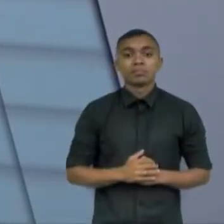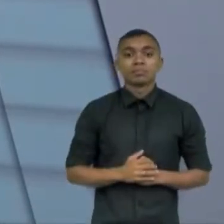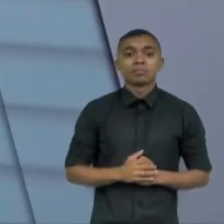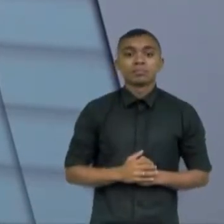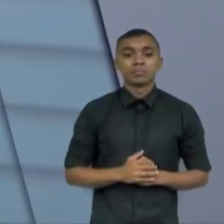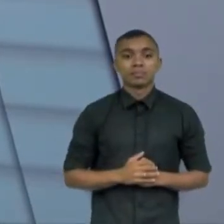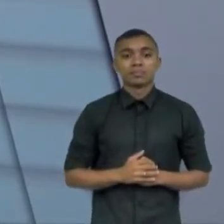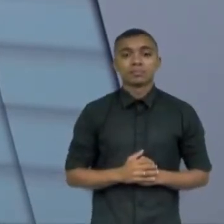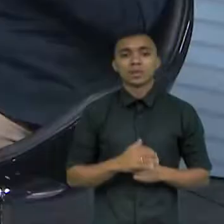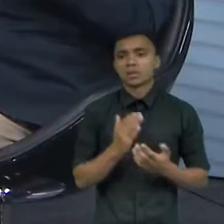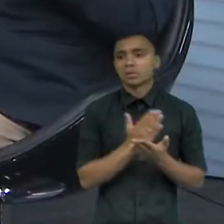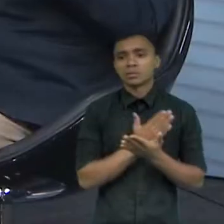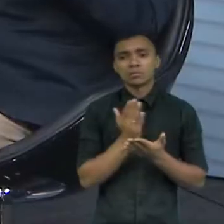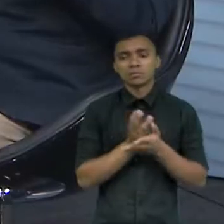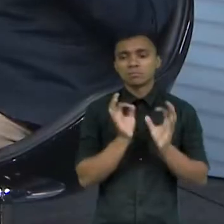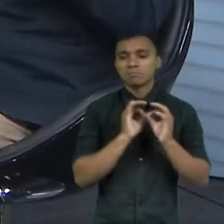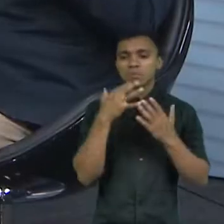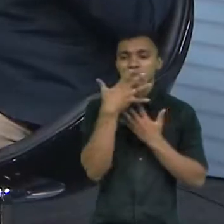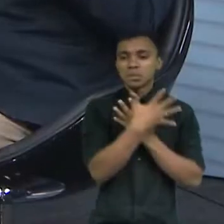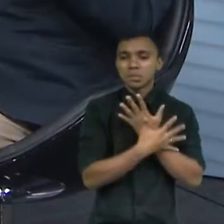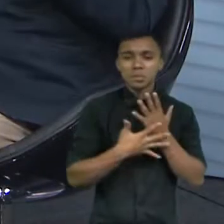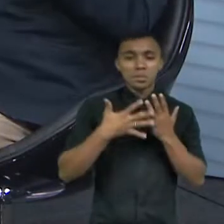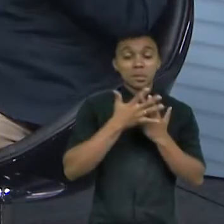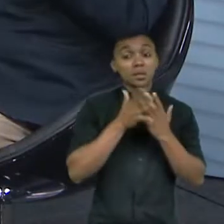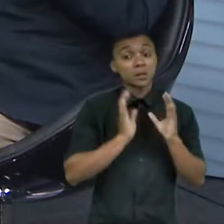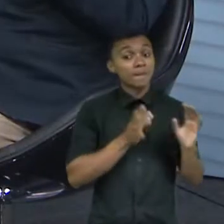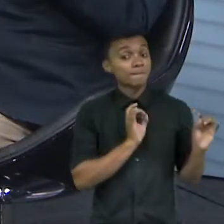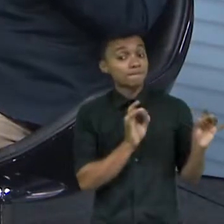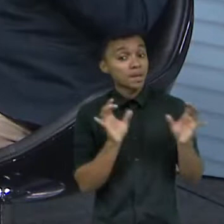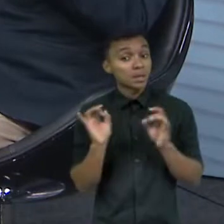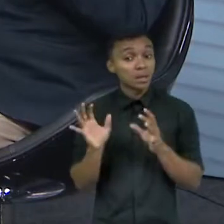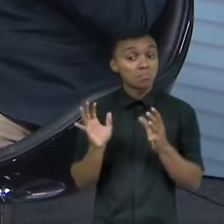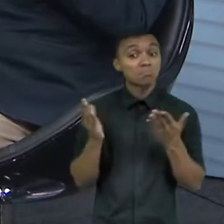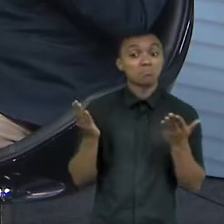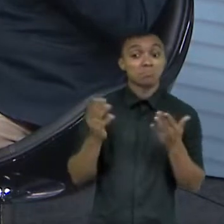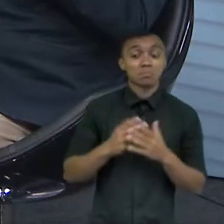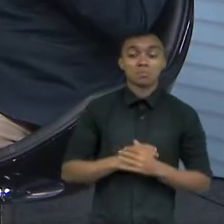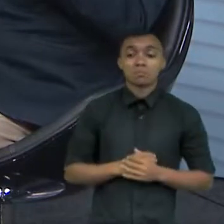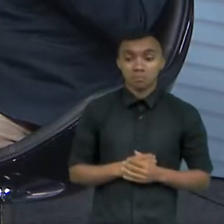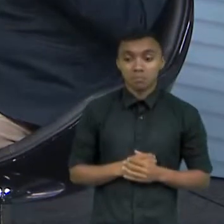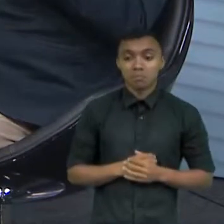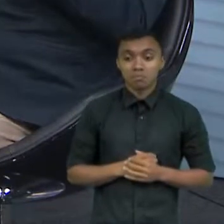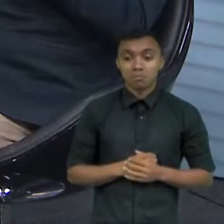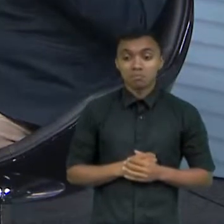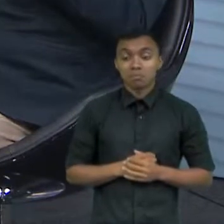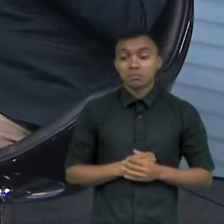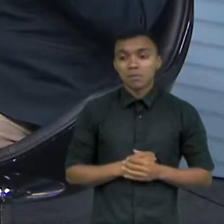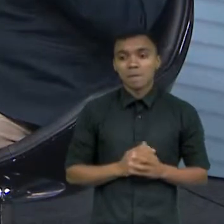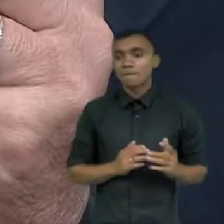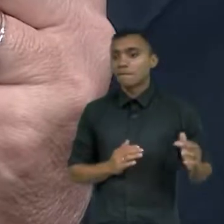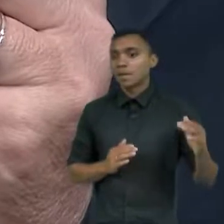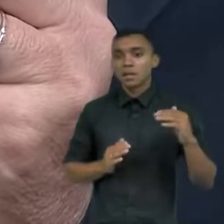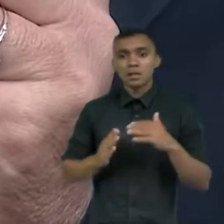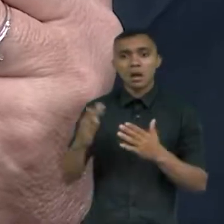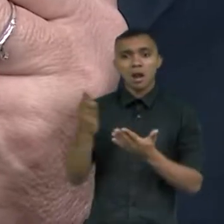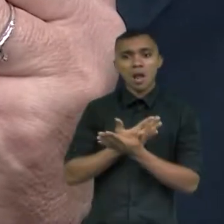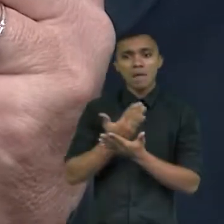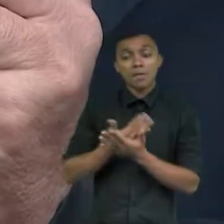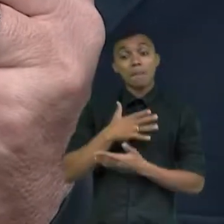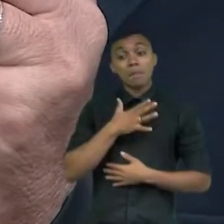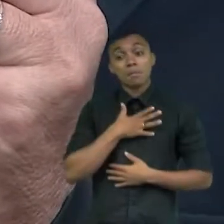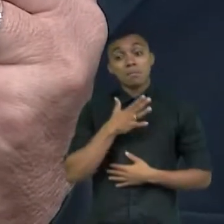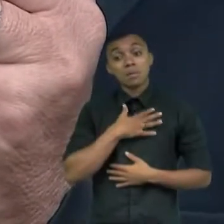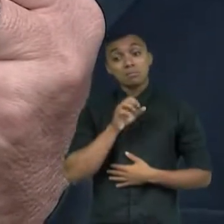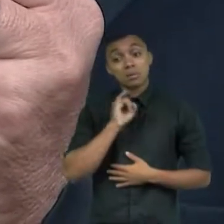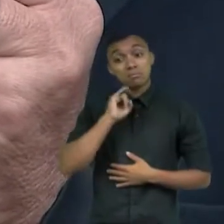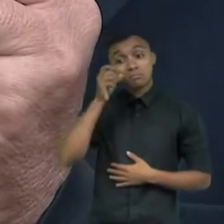o livro tem uma qualidade espetacular ele está disponível doutora? no momento eu estou com os últimos exemplares comigo quem tiver